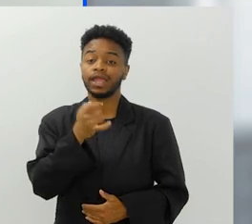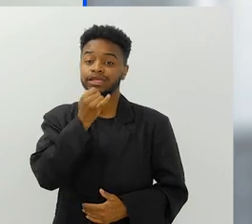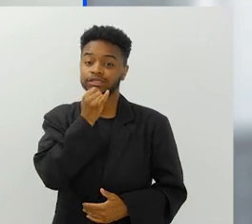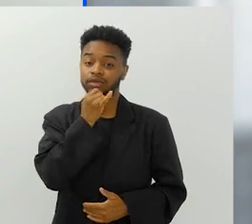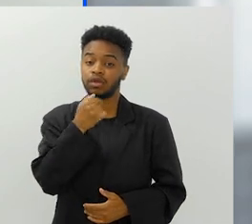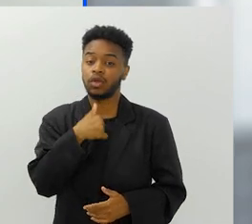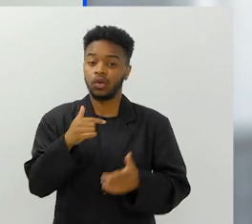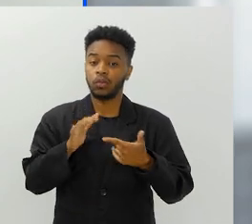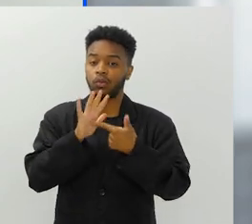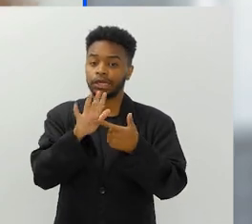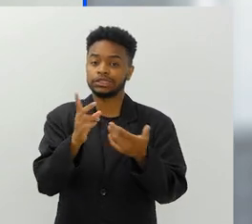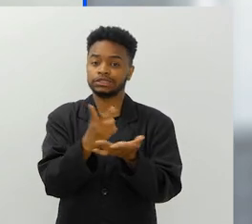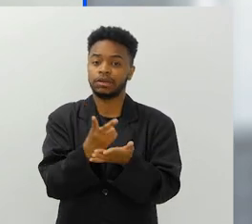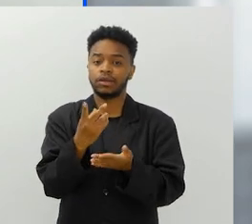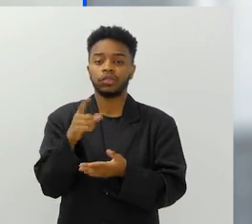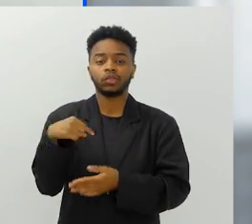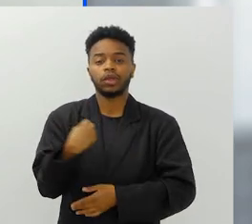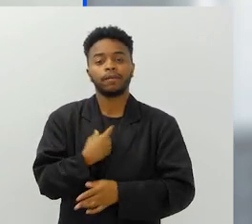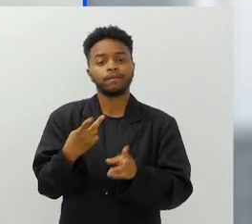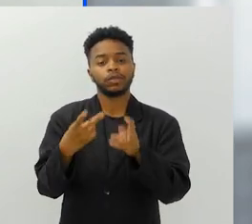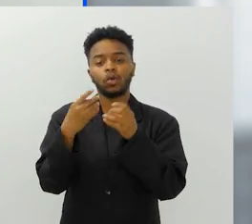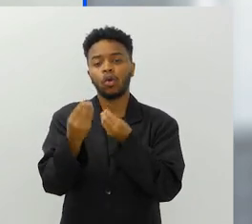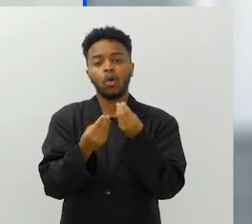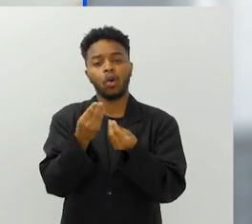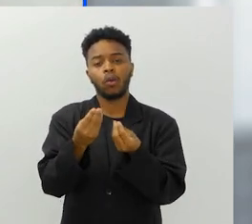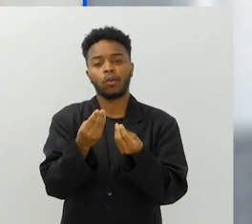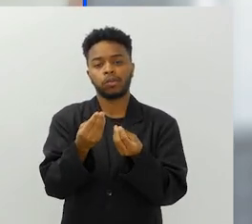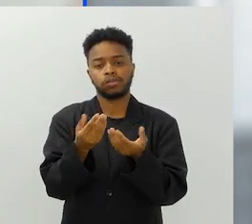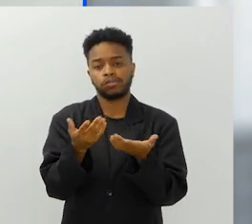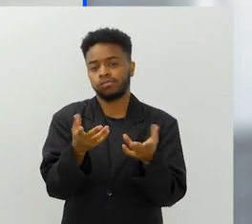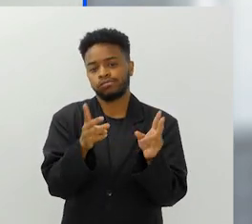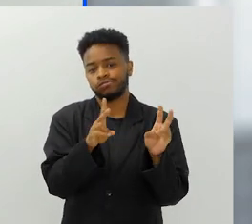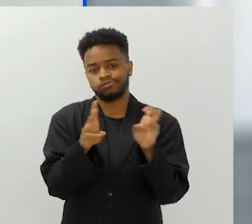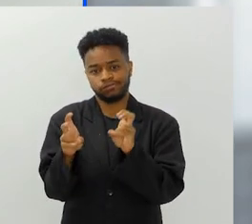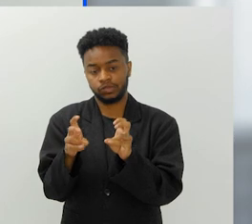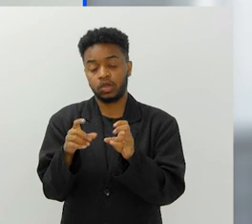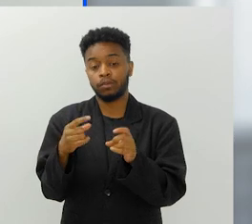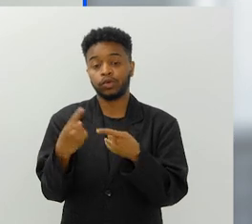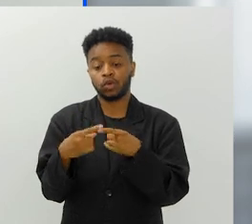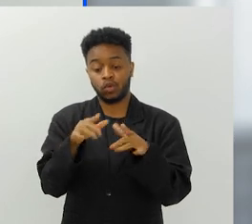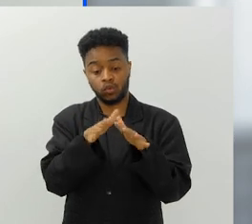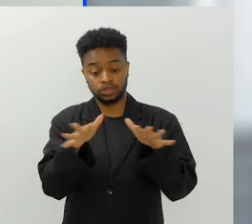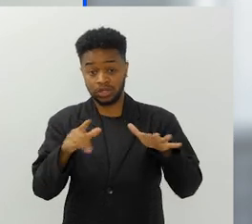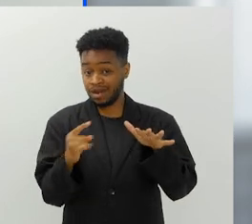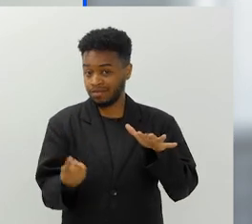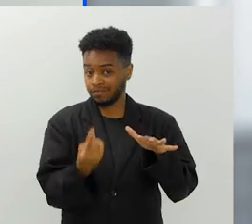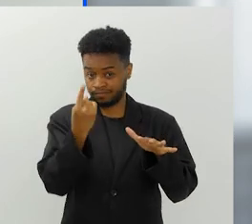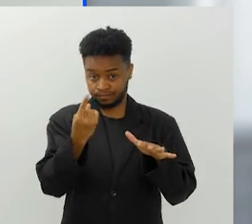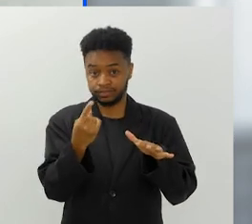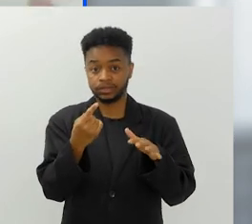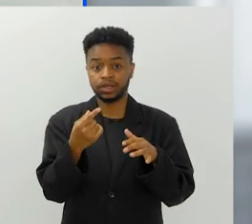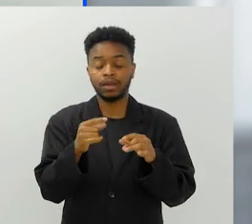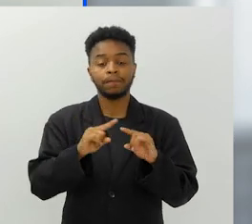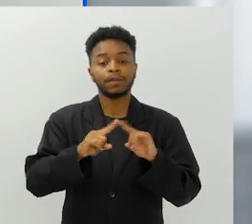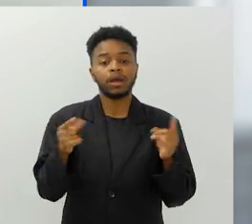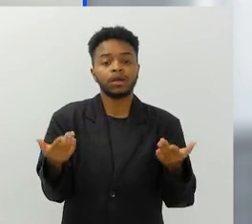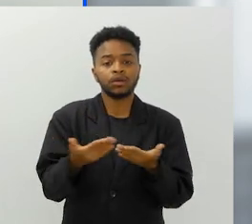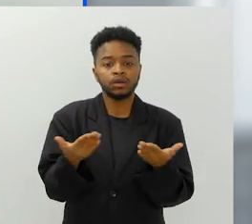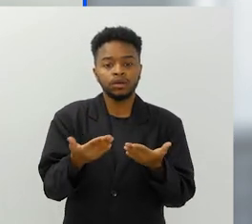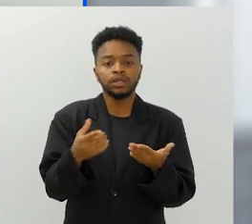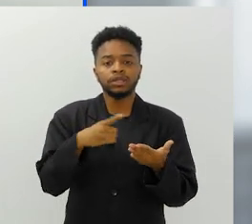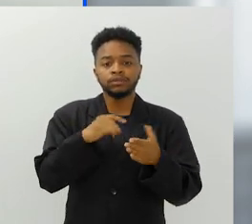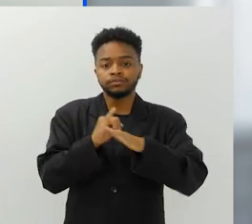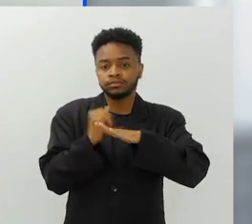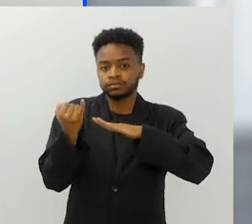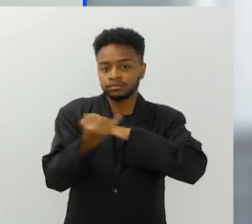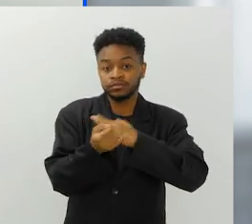Um exemplo que eu sempre uso para ver a situação internacional do plástico, o oceano é um só, lembrando, ele é esse grande continente de água, que existe hoje